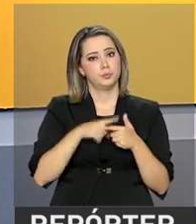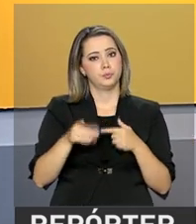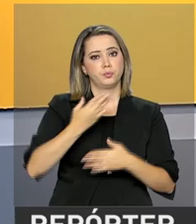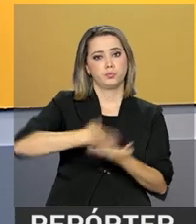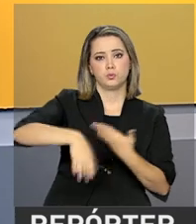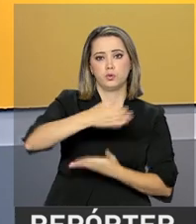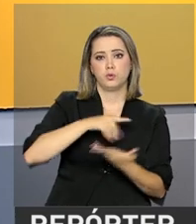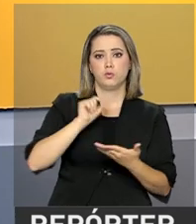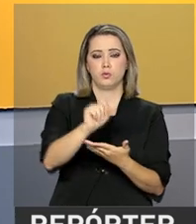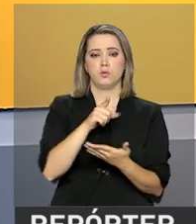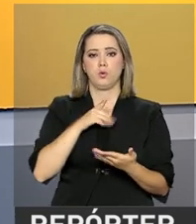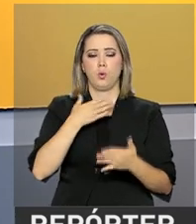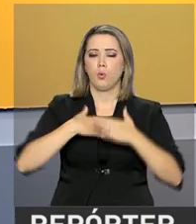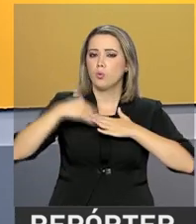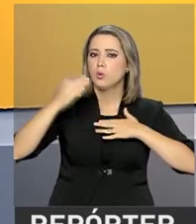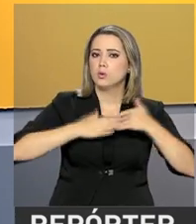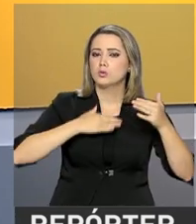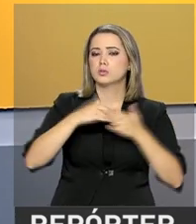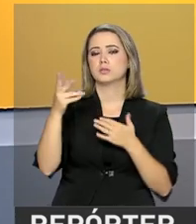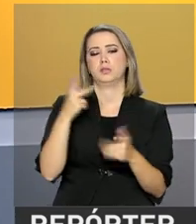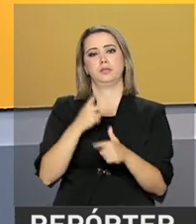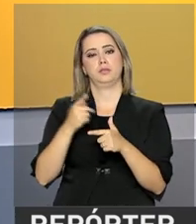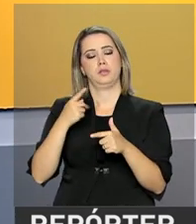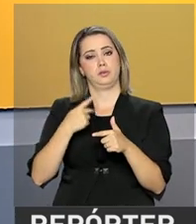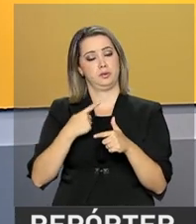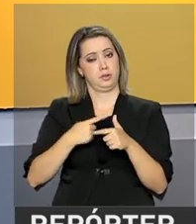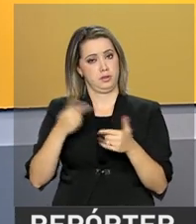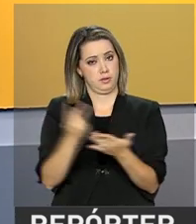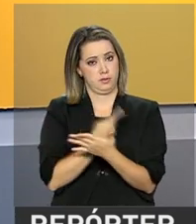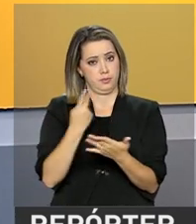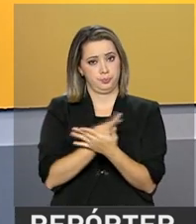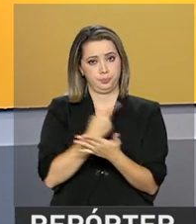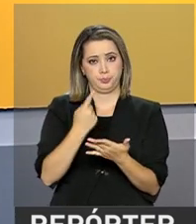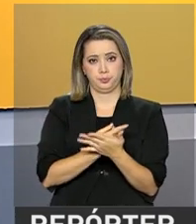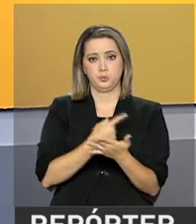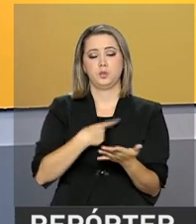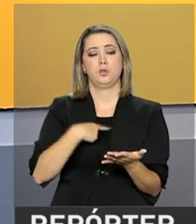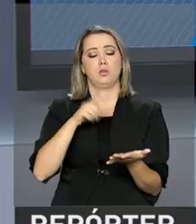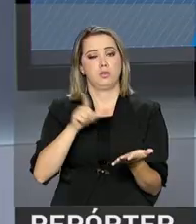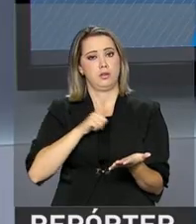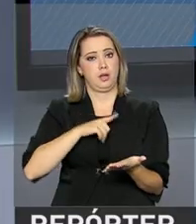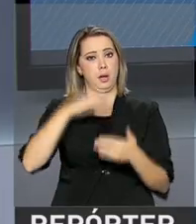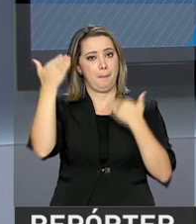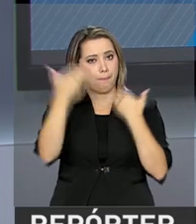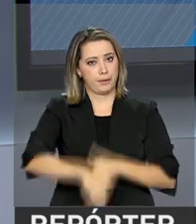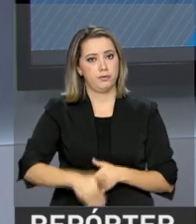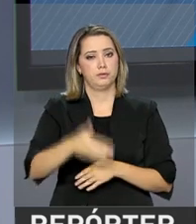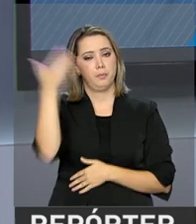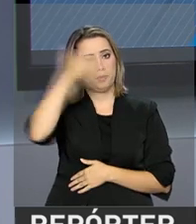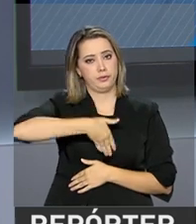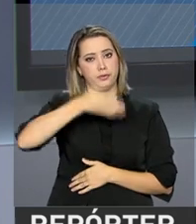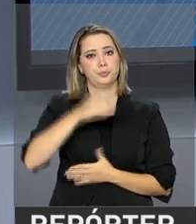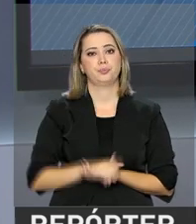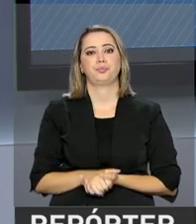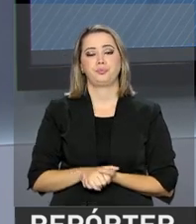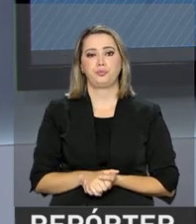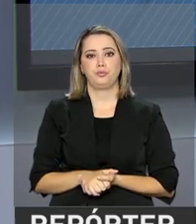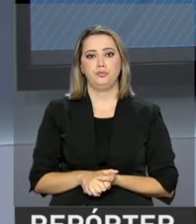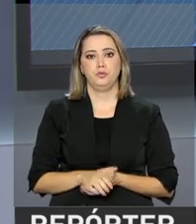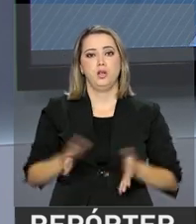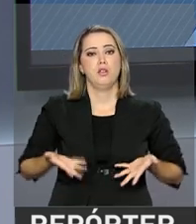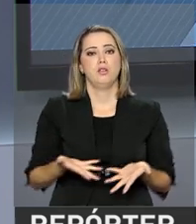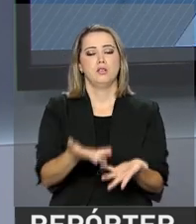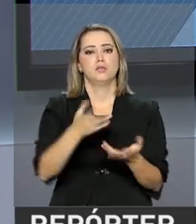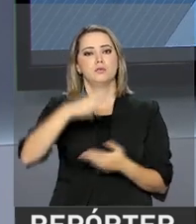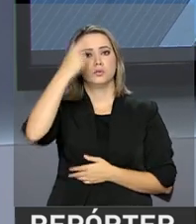envolvidos em quaisquer ilícitos que venham a ser comprovados. E investir na cultura popular e ainda